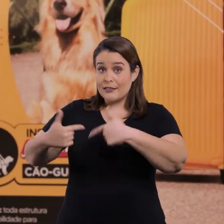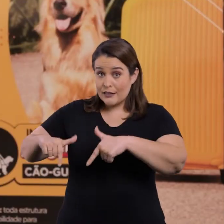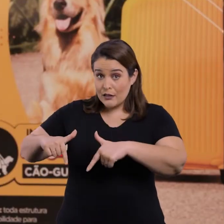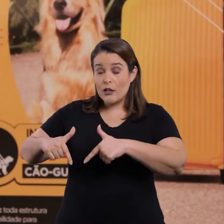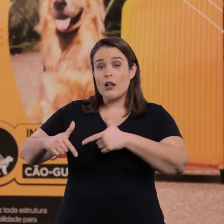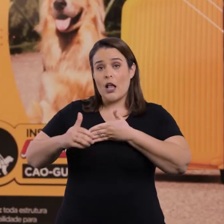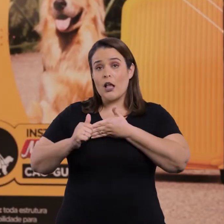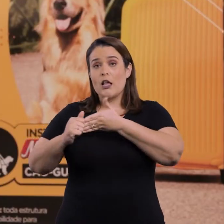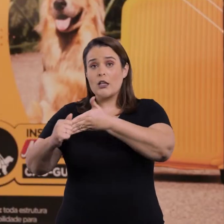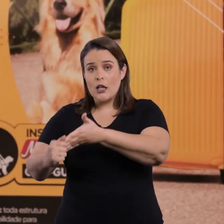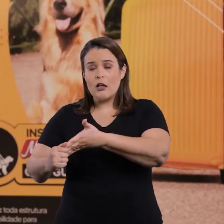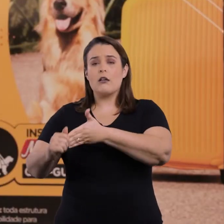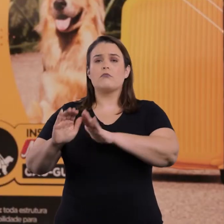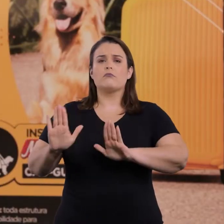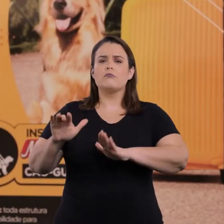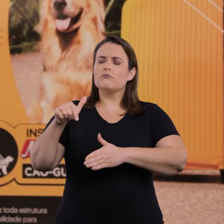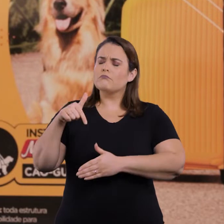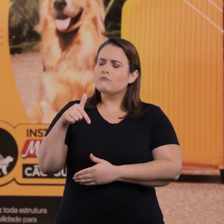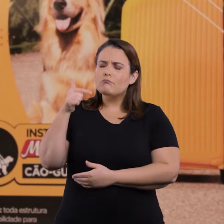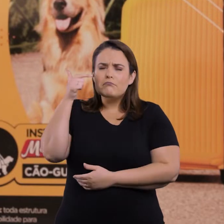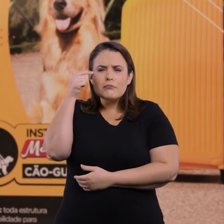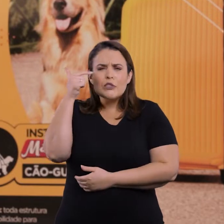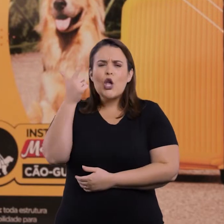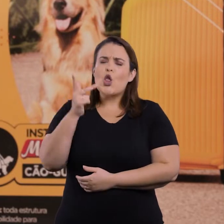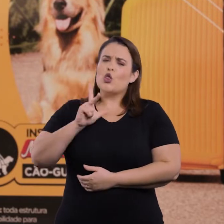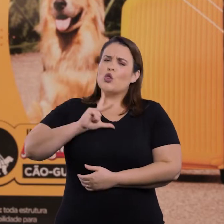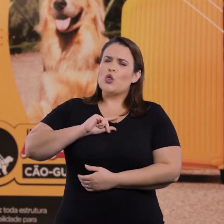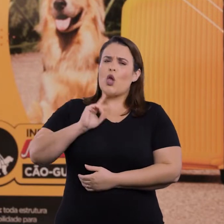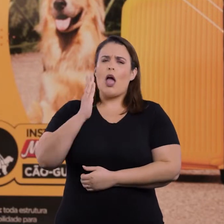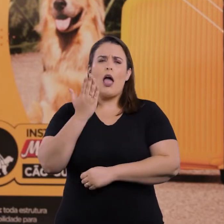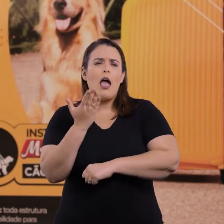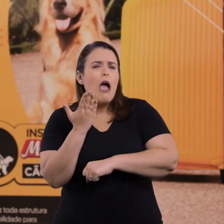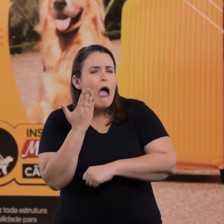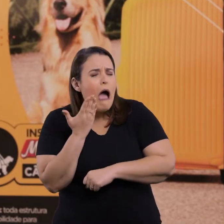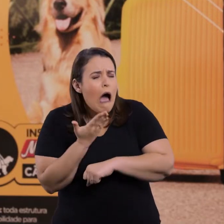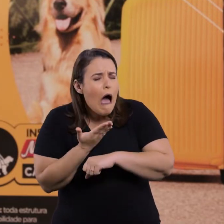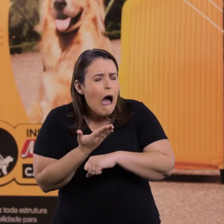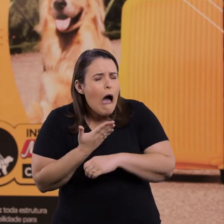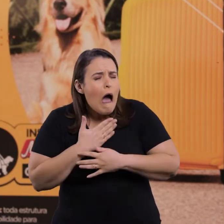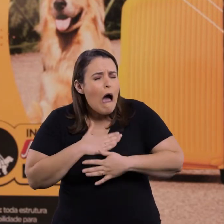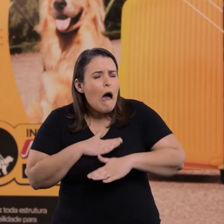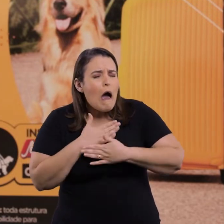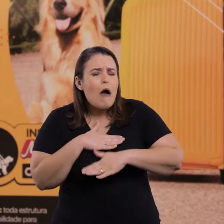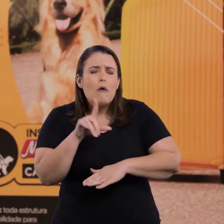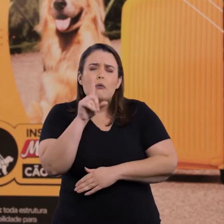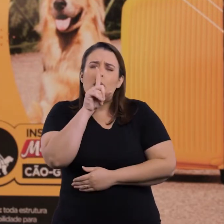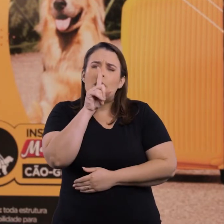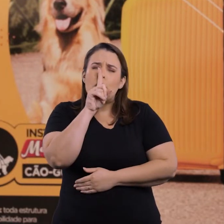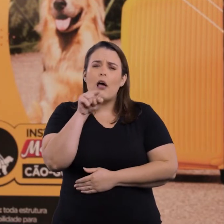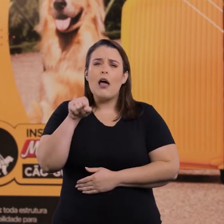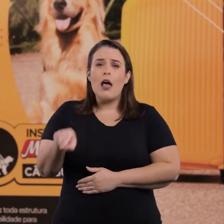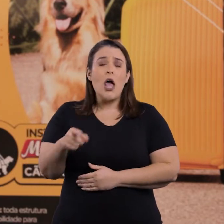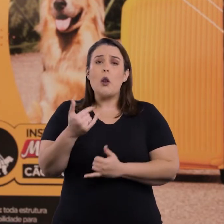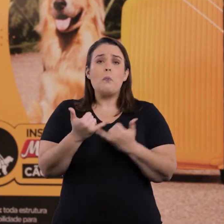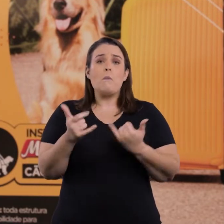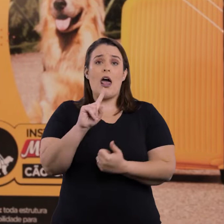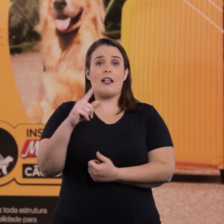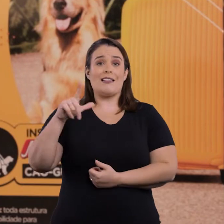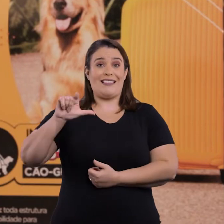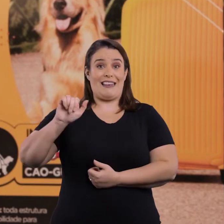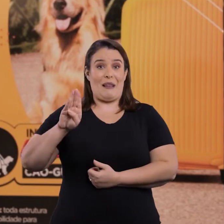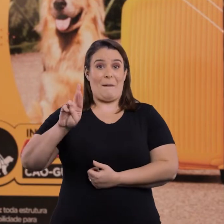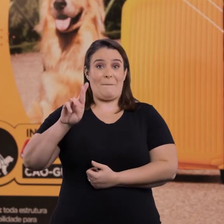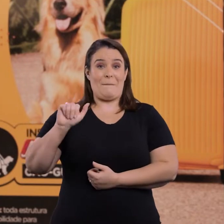trabalhando, me guiando, o pessoal fala Poxa, ela é tão calma, tão quietinha que nem parece um labrador. Eu falo, deixa eu tirar o